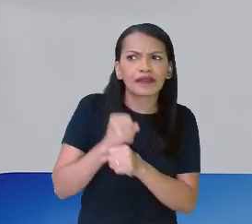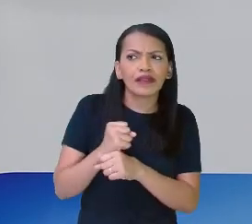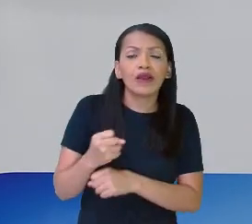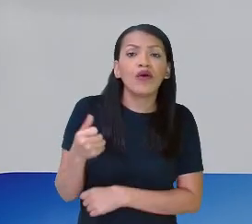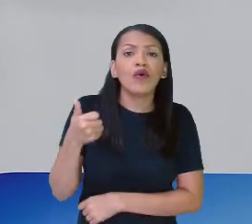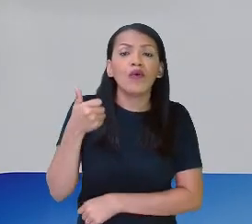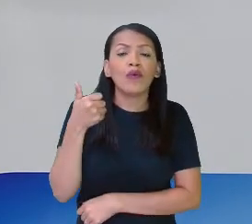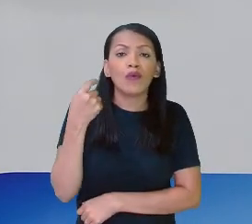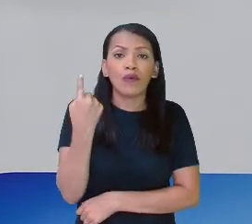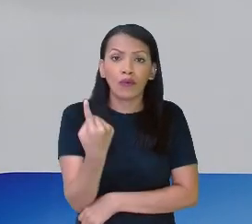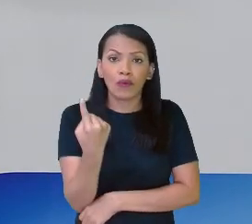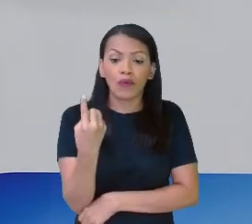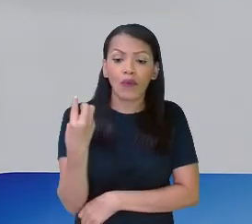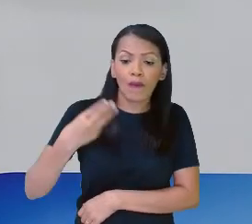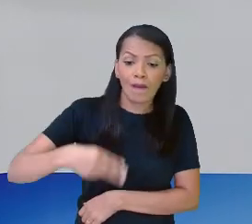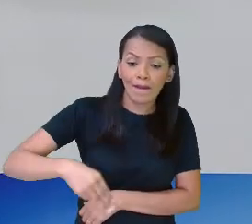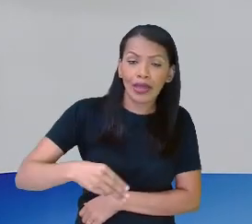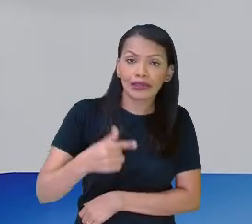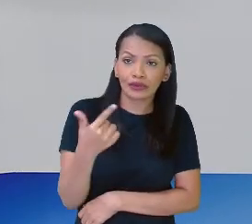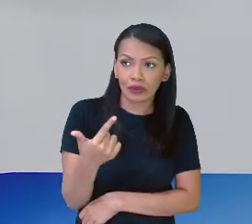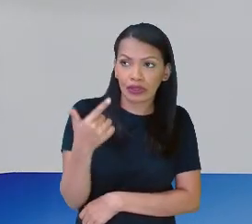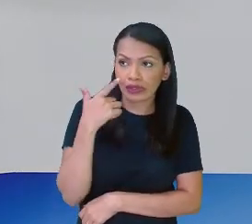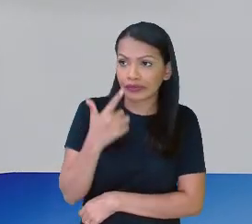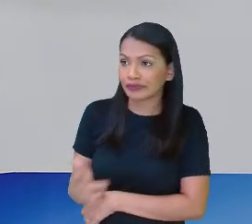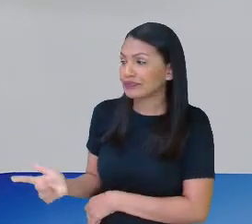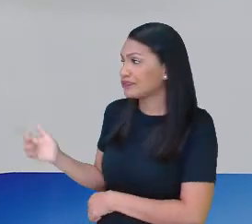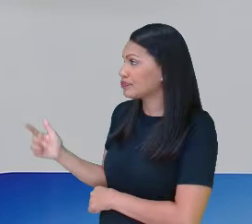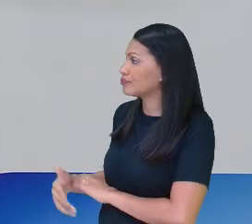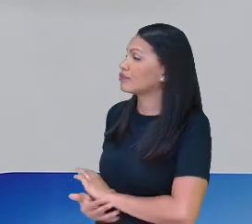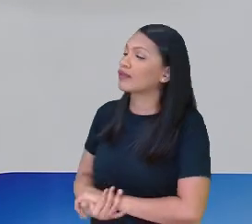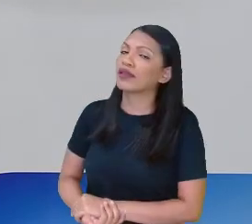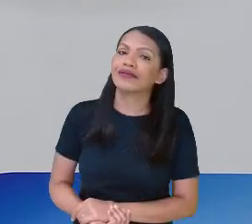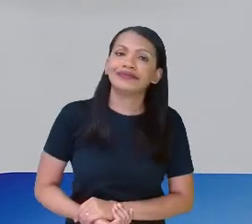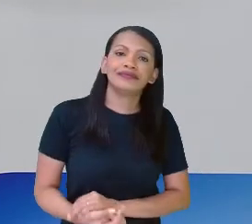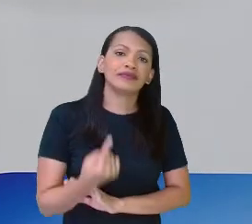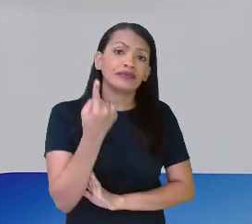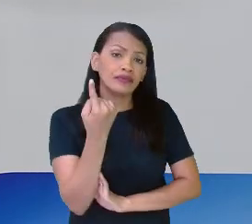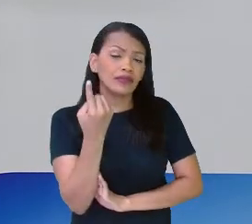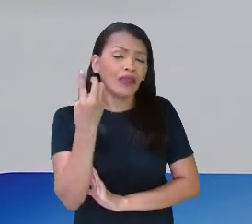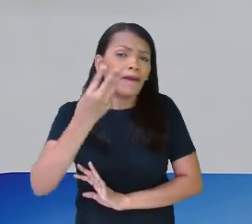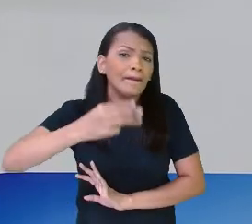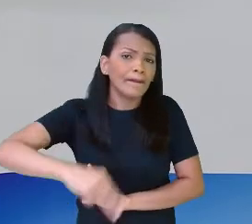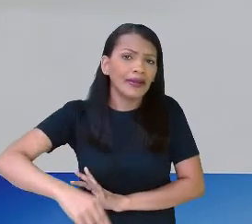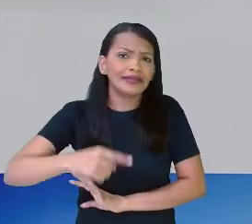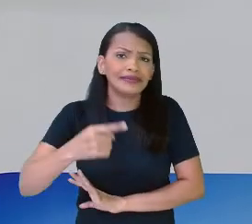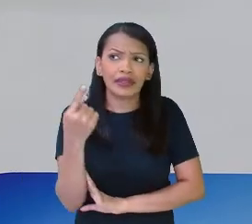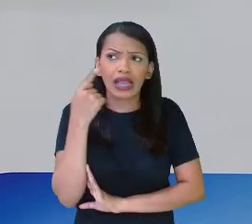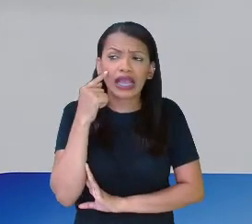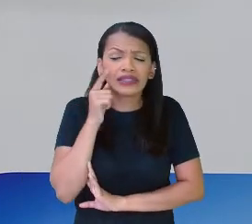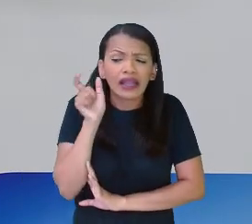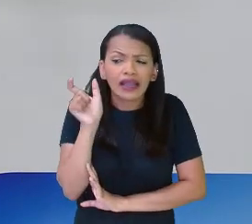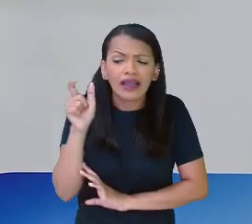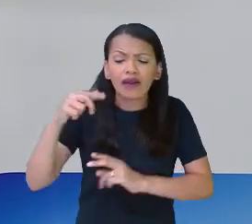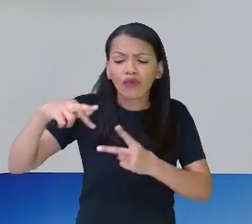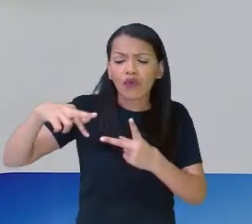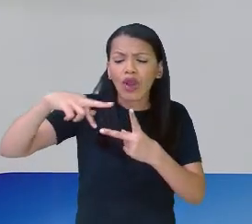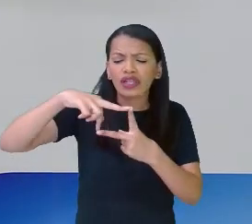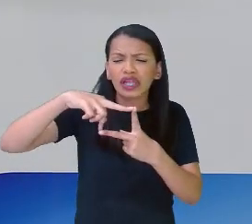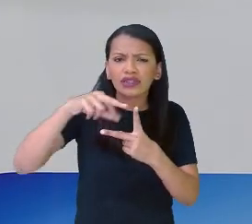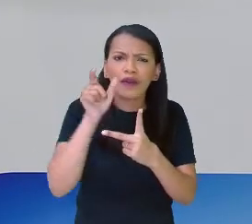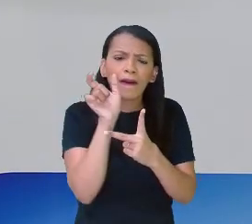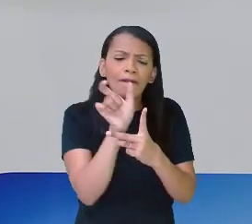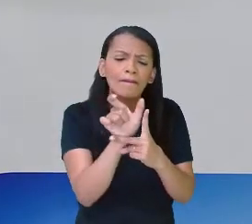quadrado. Estão vendo? É 1 metro por 1 metro. Então, é 1 metro quadrado. Cada quadradinho deste